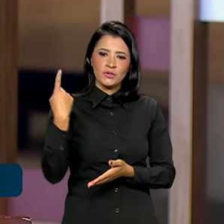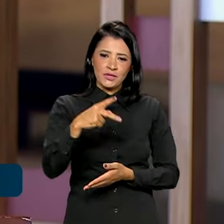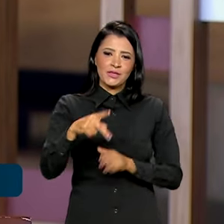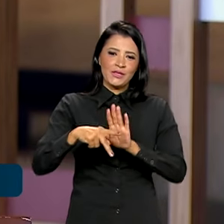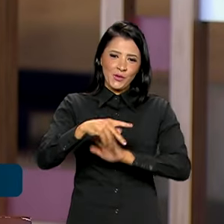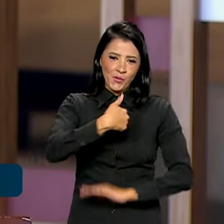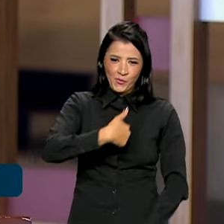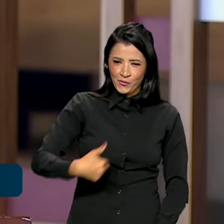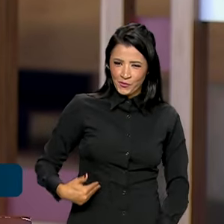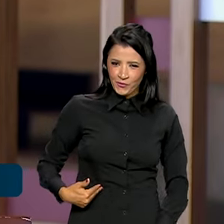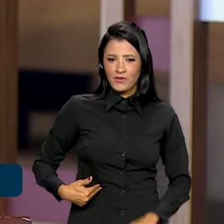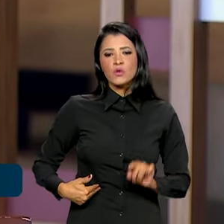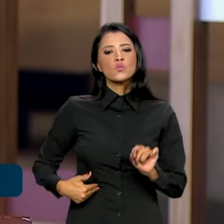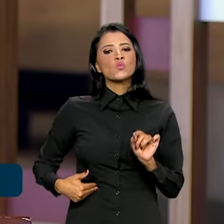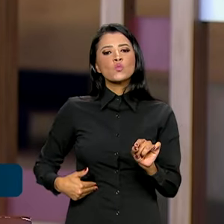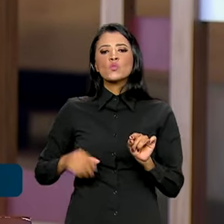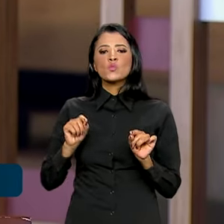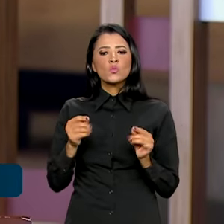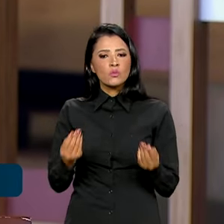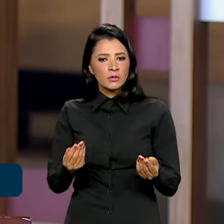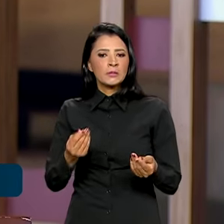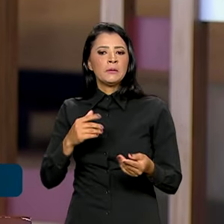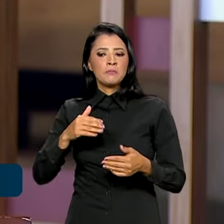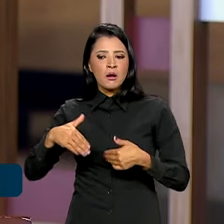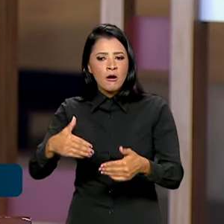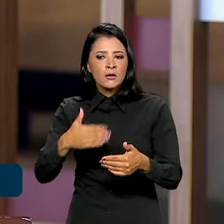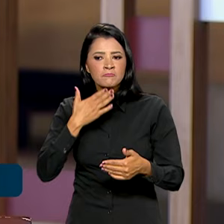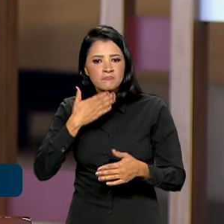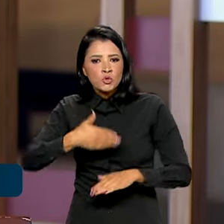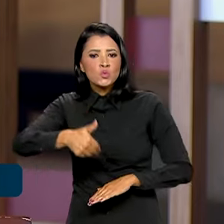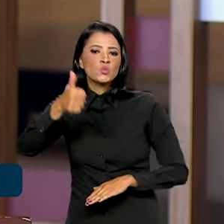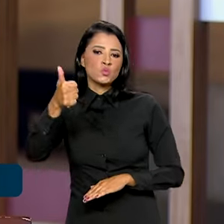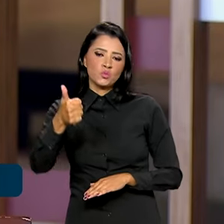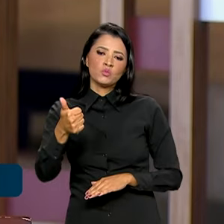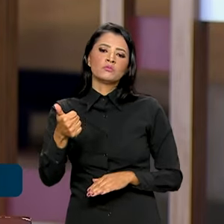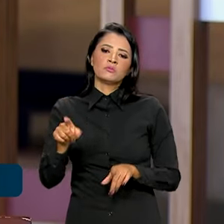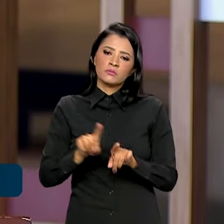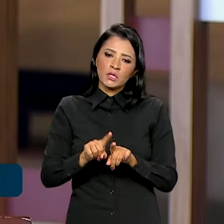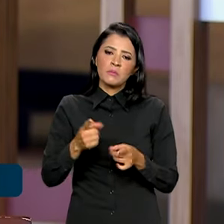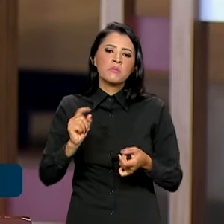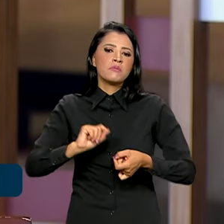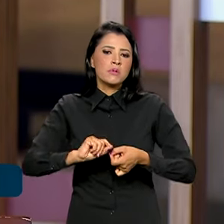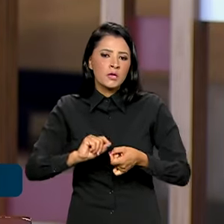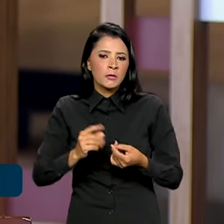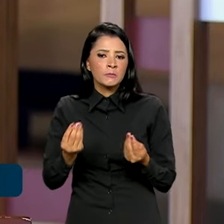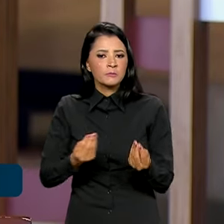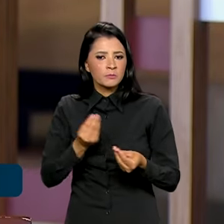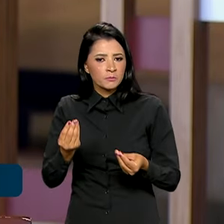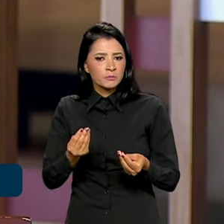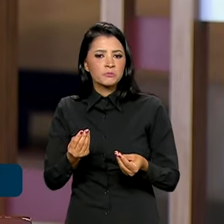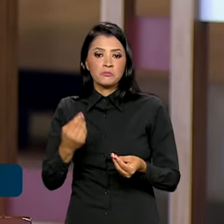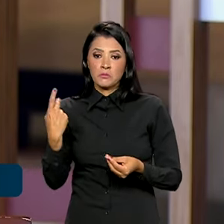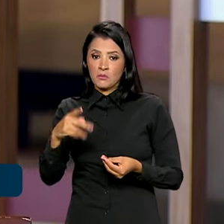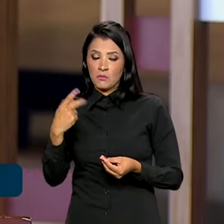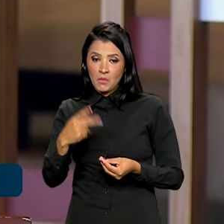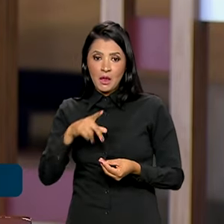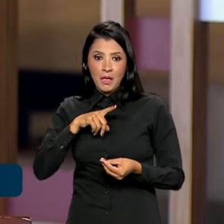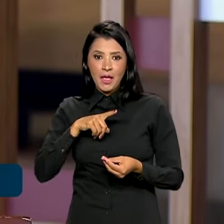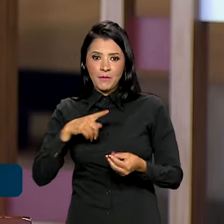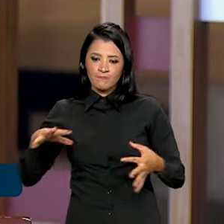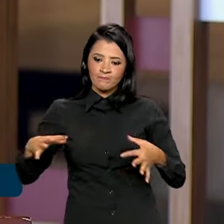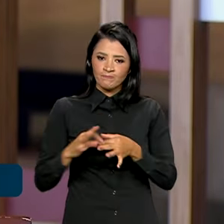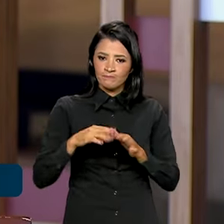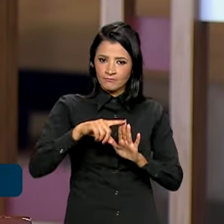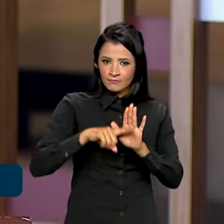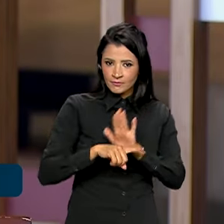governo para ver a parte integral dessa Agenda, mas também com a parte integral dessa Agenda, a